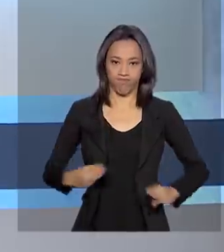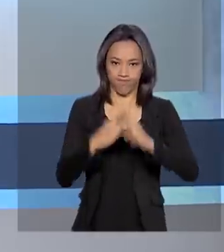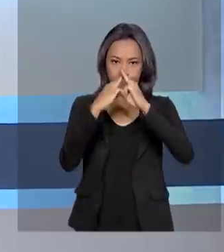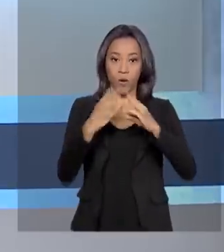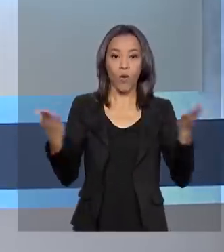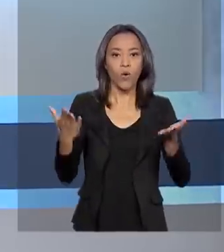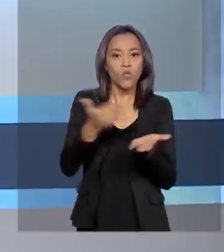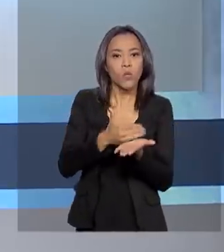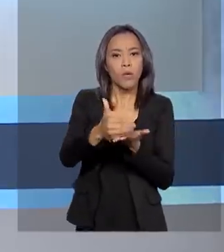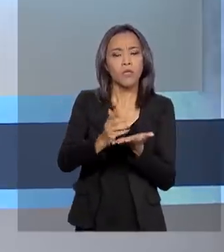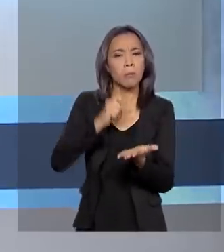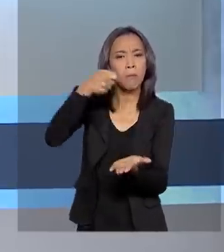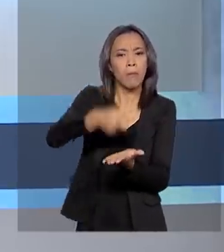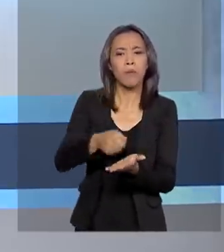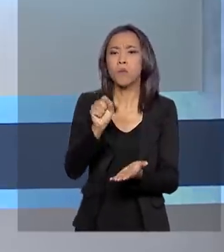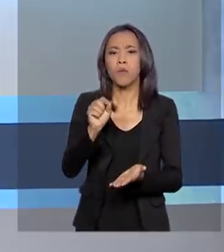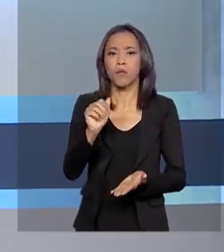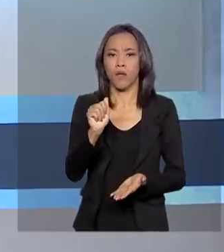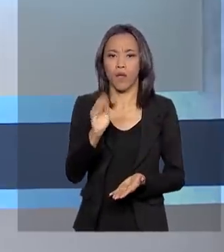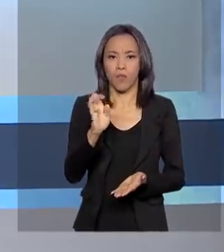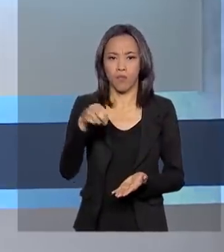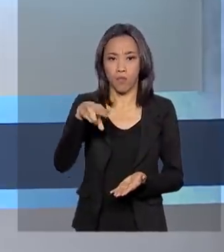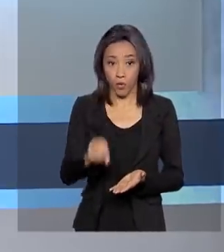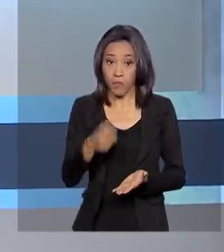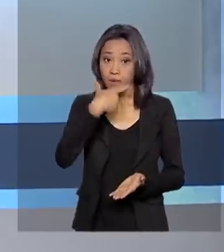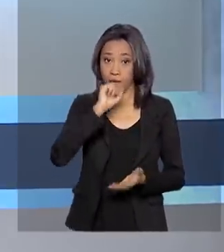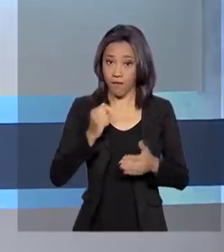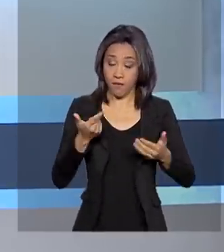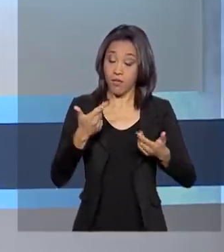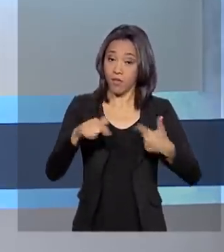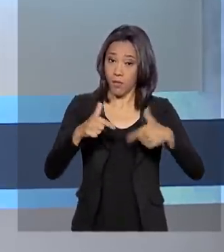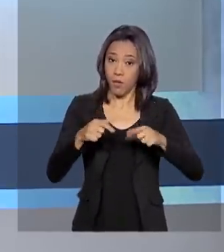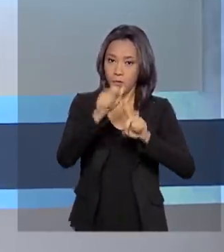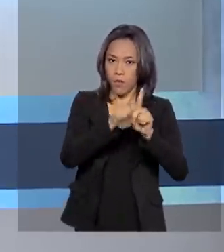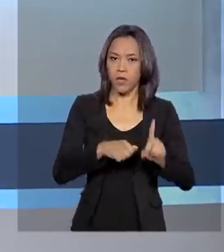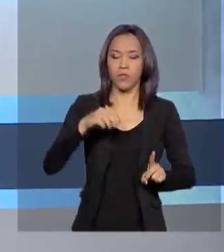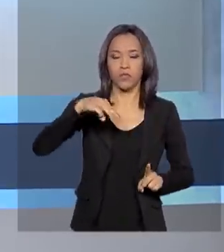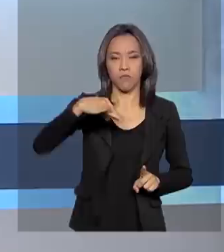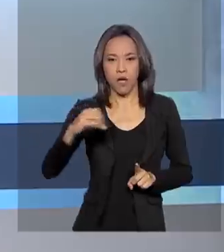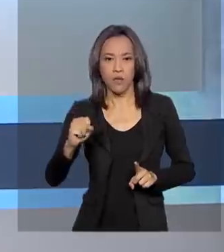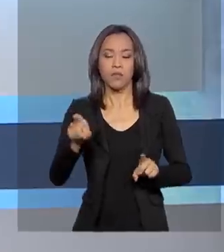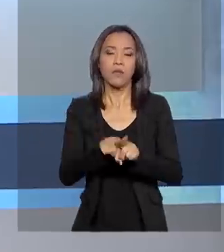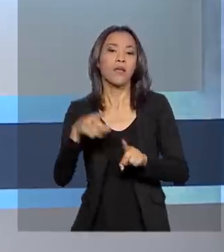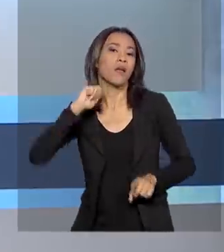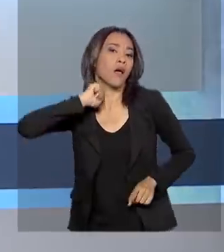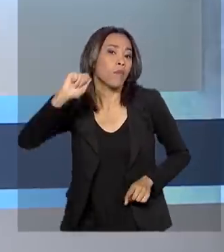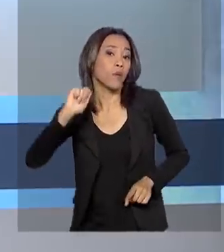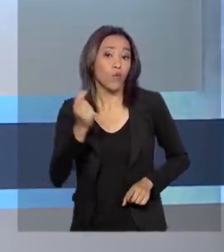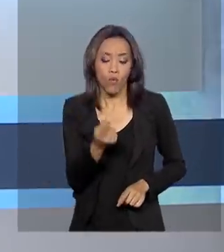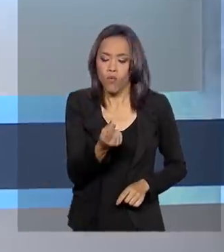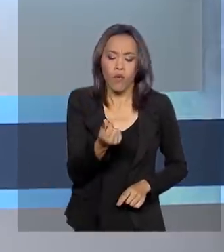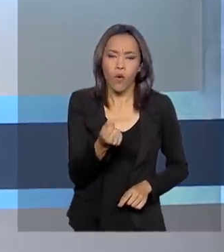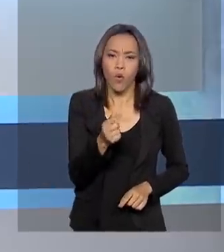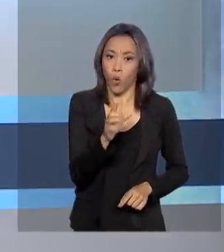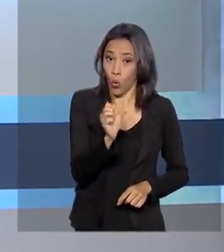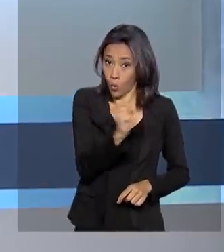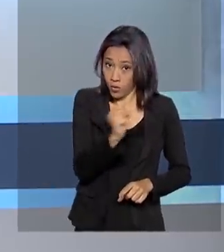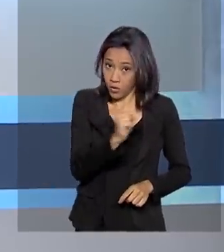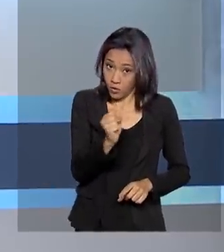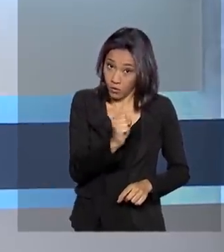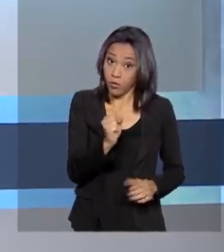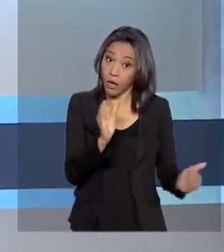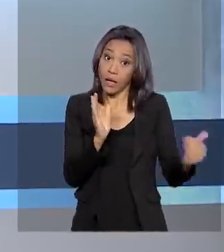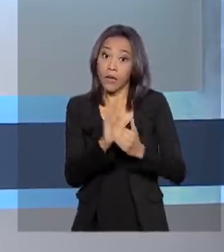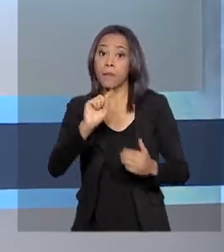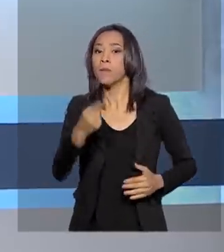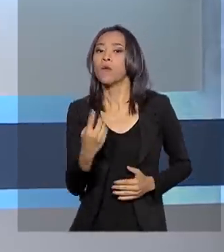iniciar hoje o pagamento do abono salarial para os trabalhadores nascidos nos meses de março e abril. Os valores variam de R 88